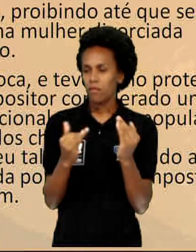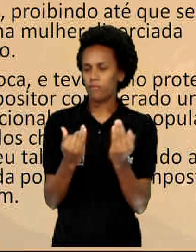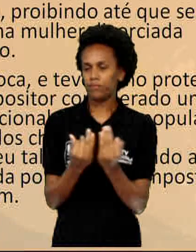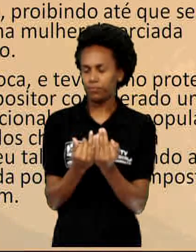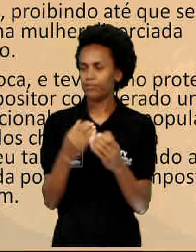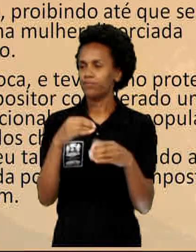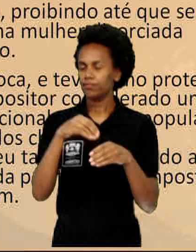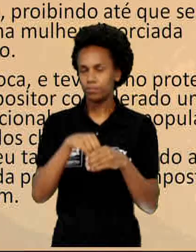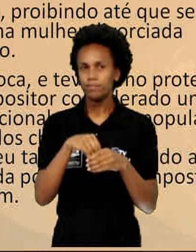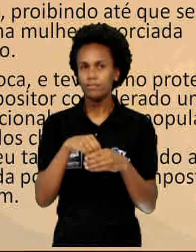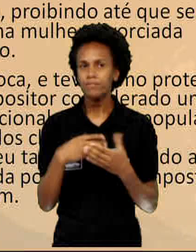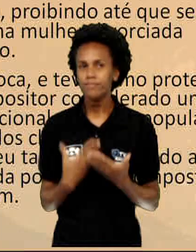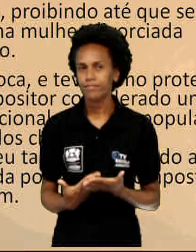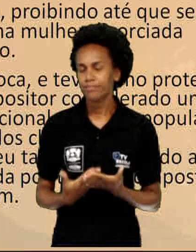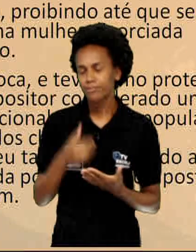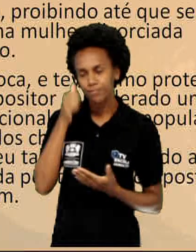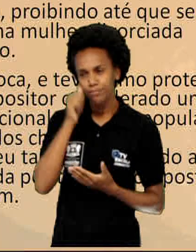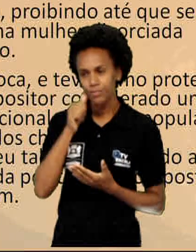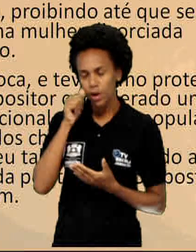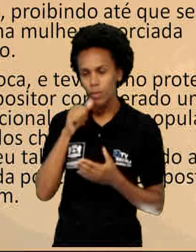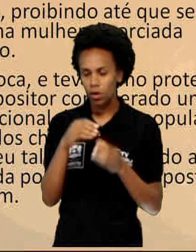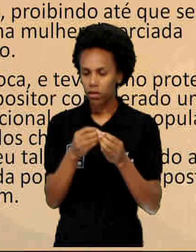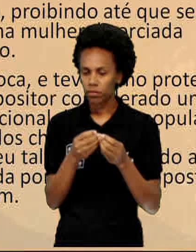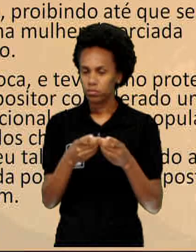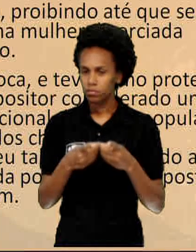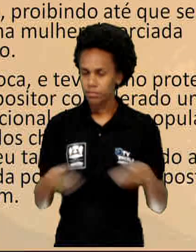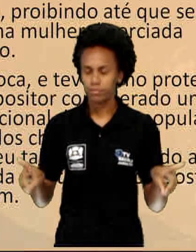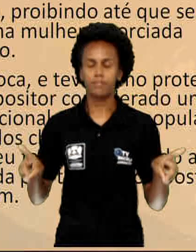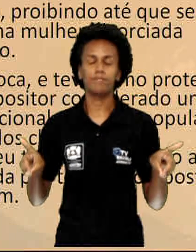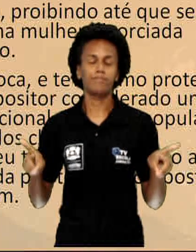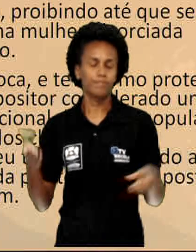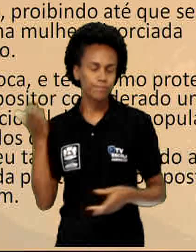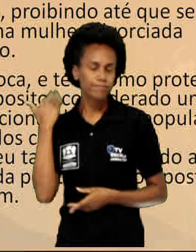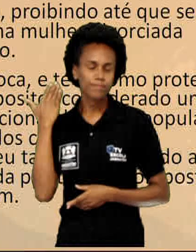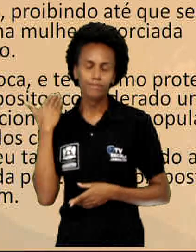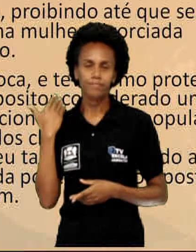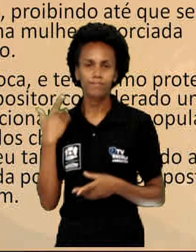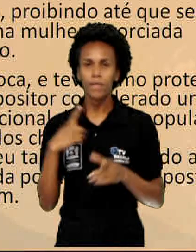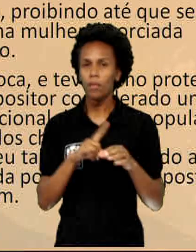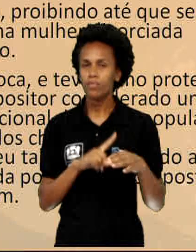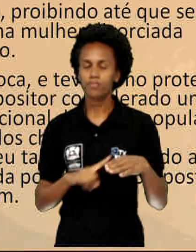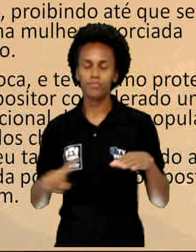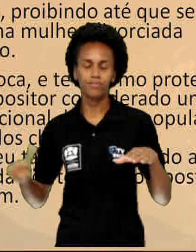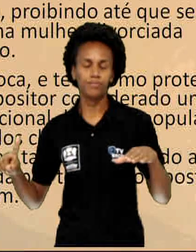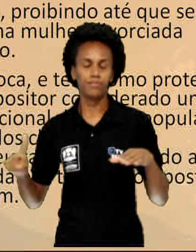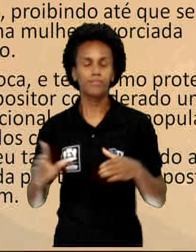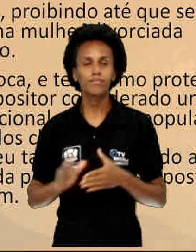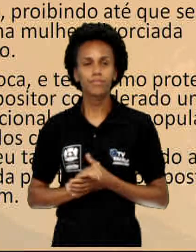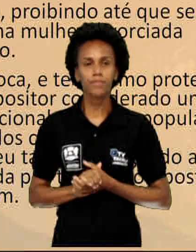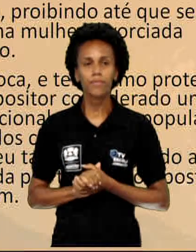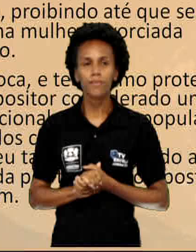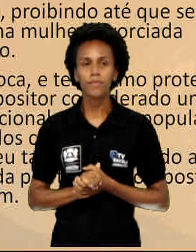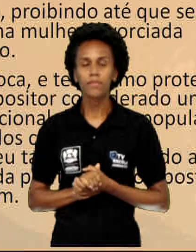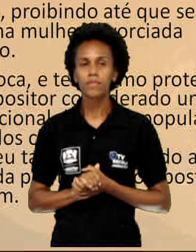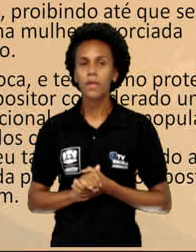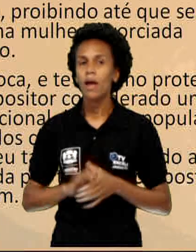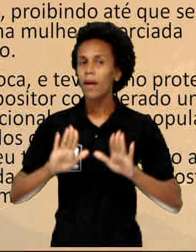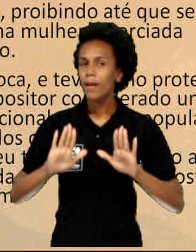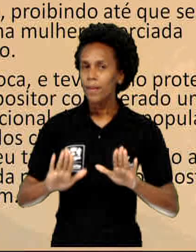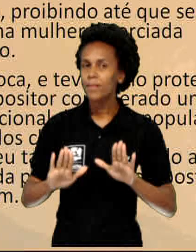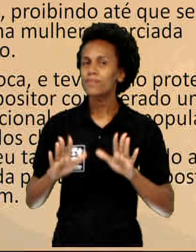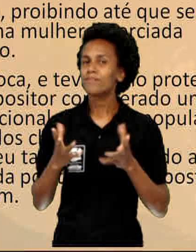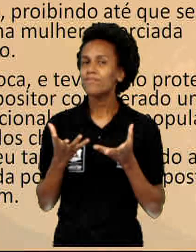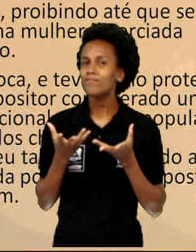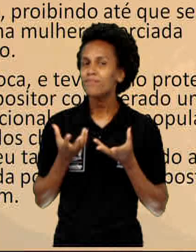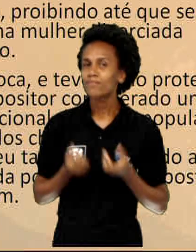Ora, uma mulher divorciada naquela época significava marginalização. Porém, foi adotada